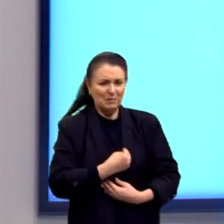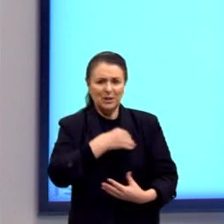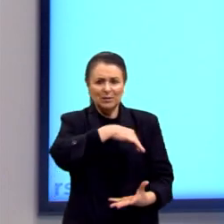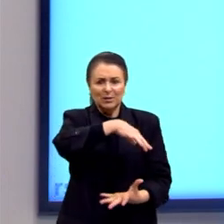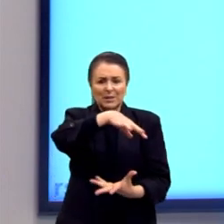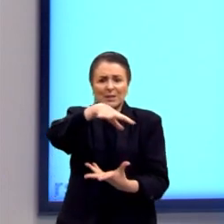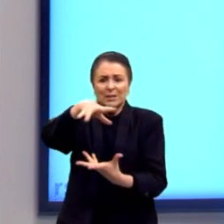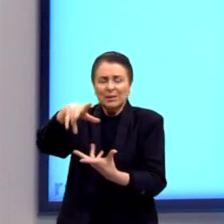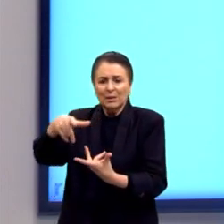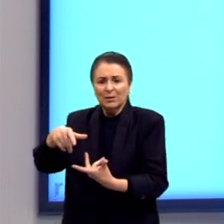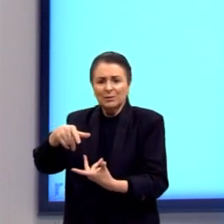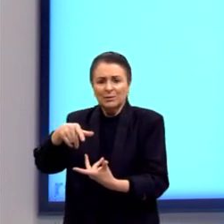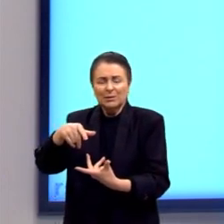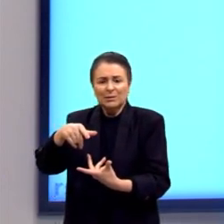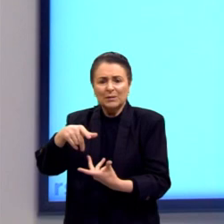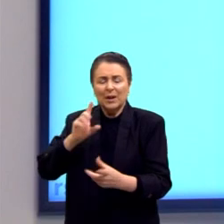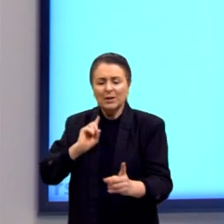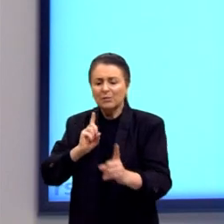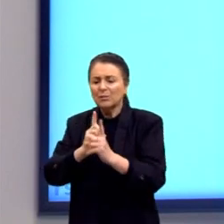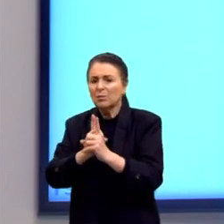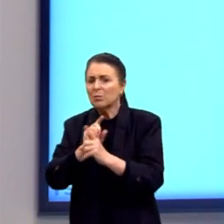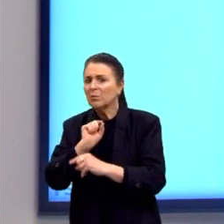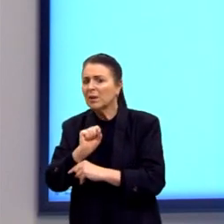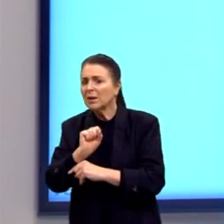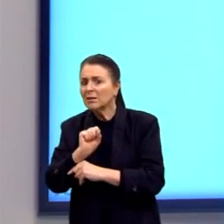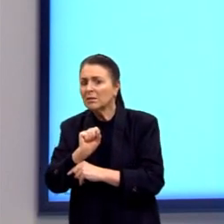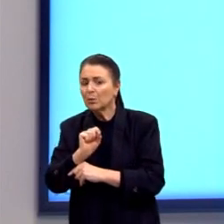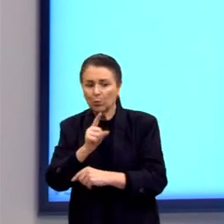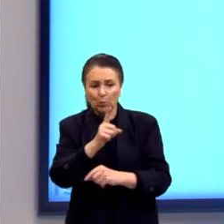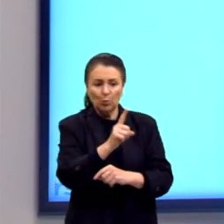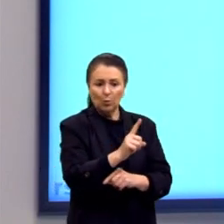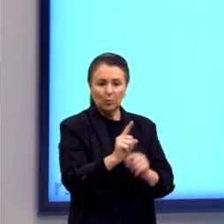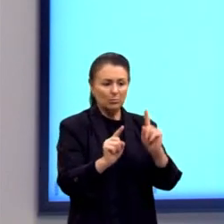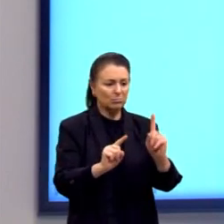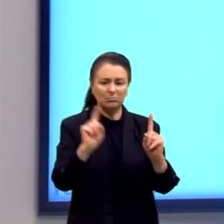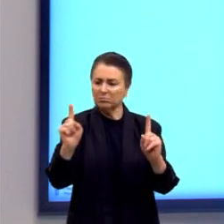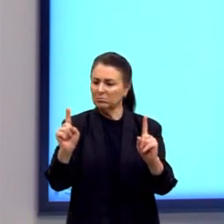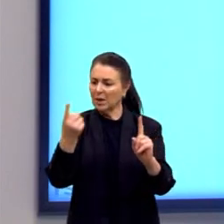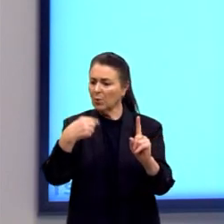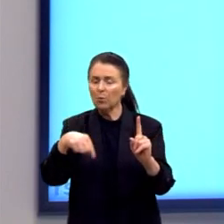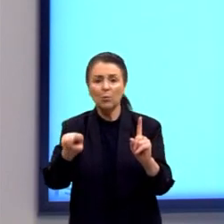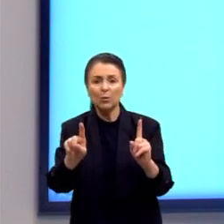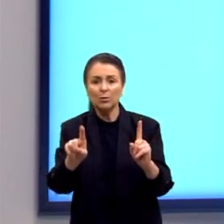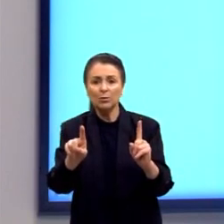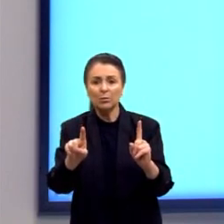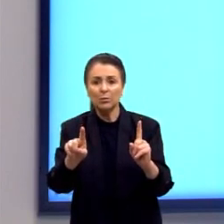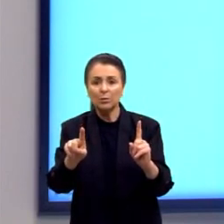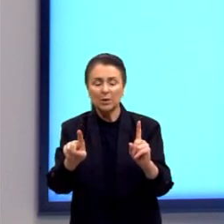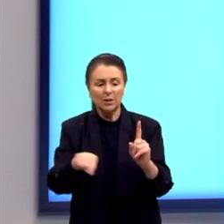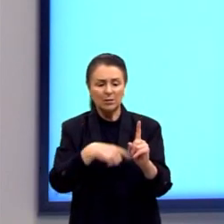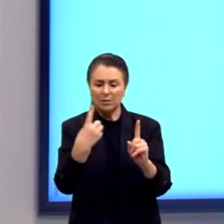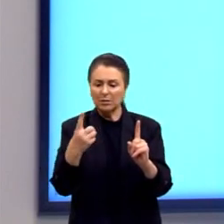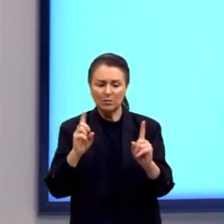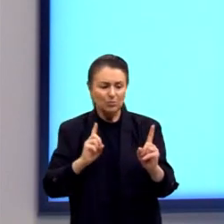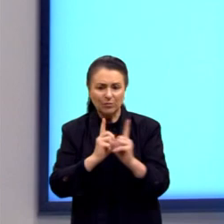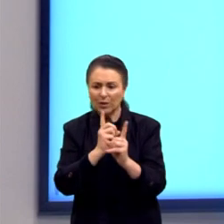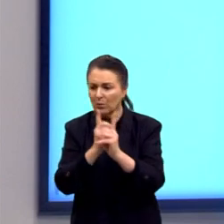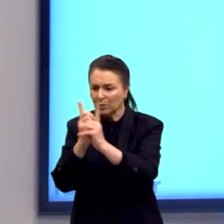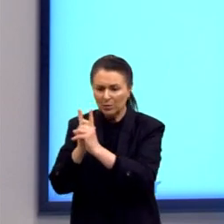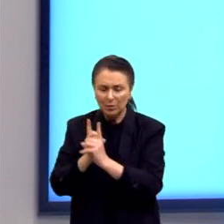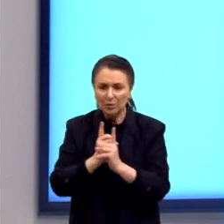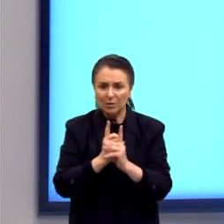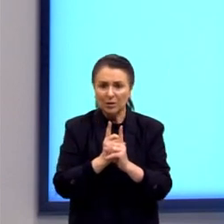lançado ao mundo, nós nos encontramos com o outro. Nós nos encontramos com o outro, e esse outro aqui nos